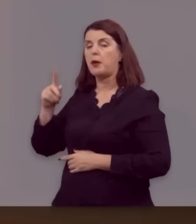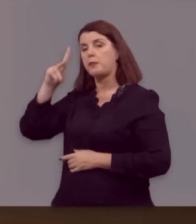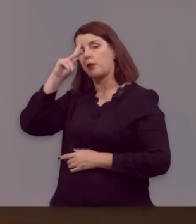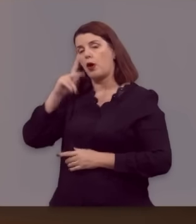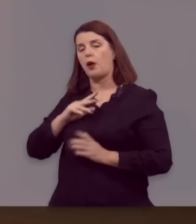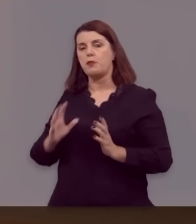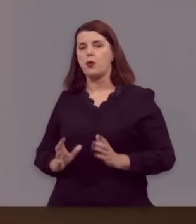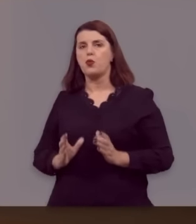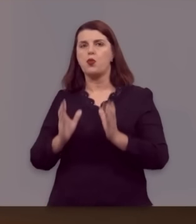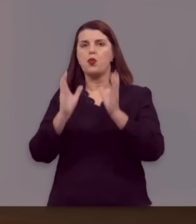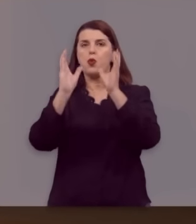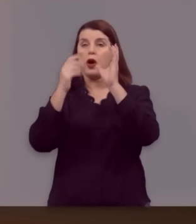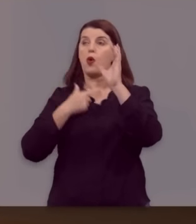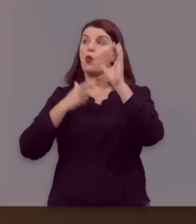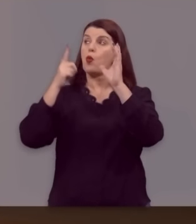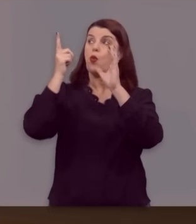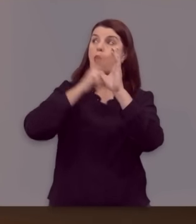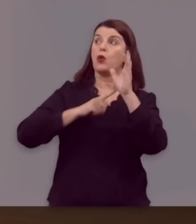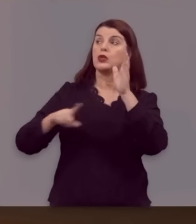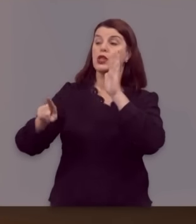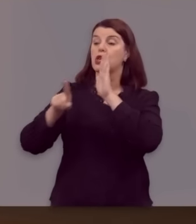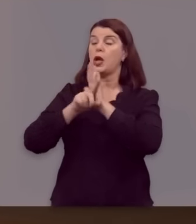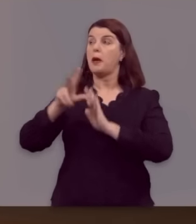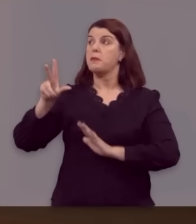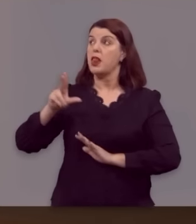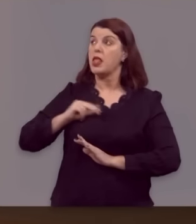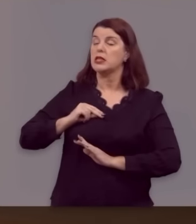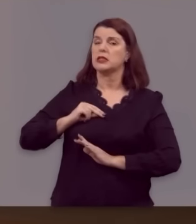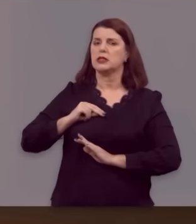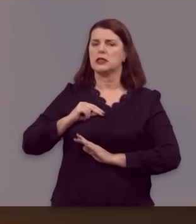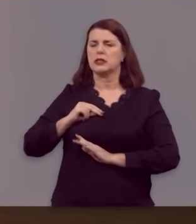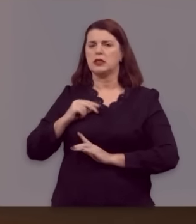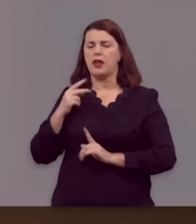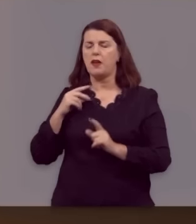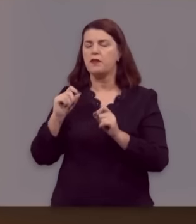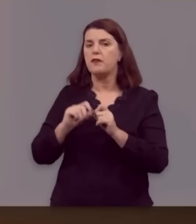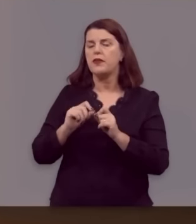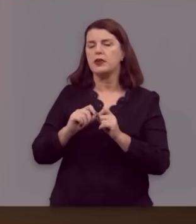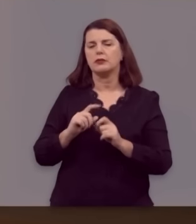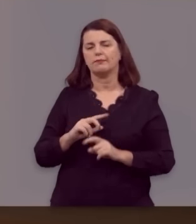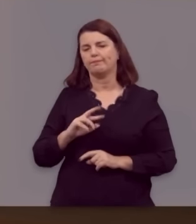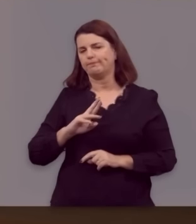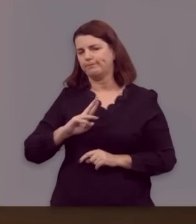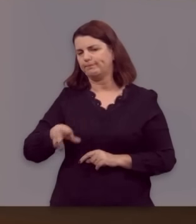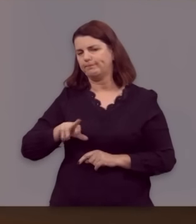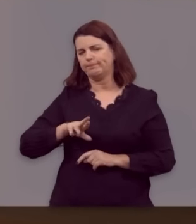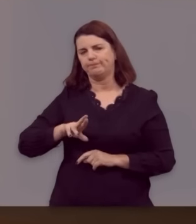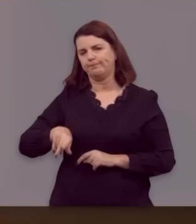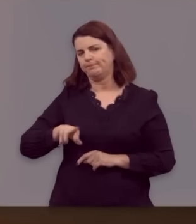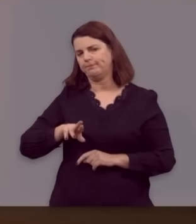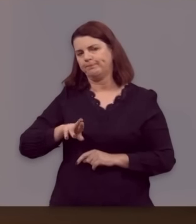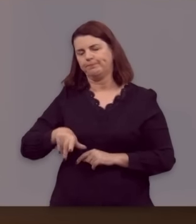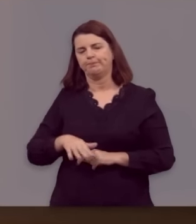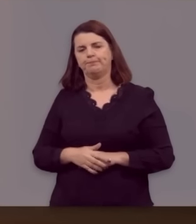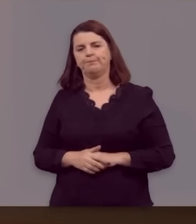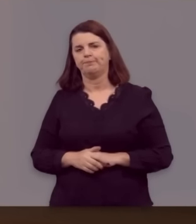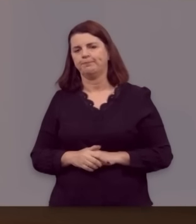próprio troféu e dizer, eu consegui, eu mereci, eu fiz por onde. Não, não, não.